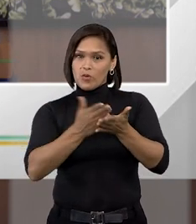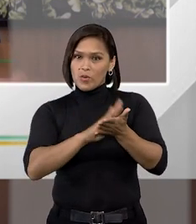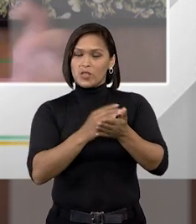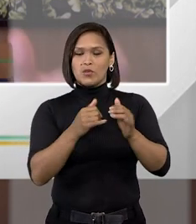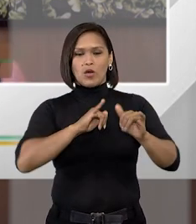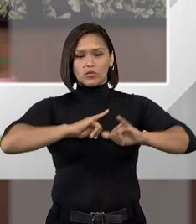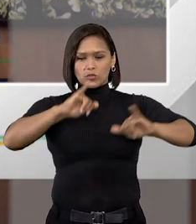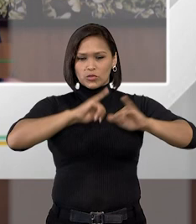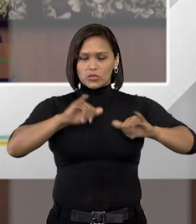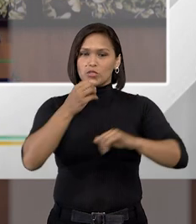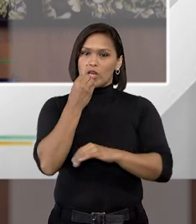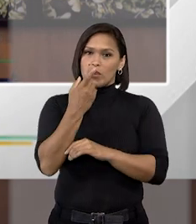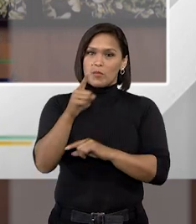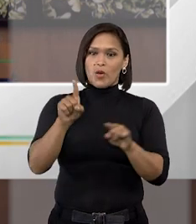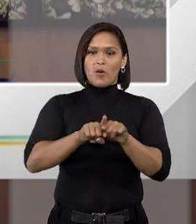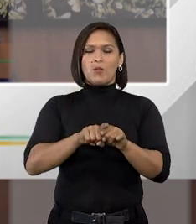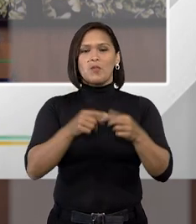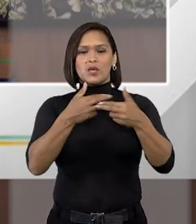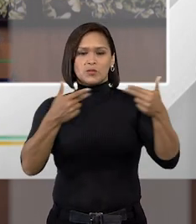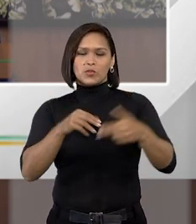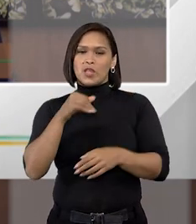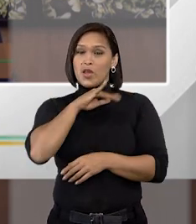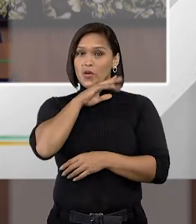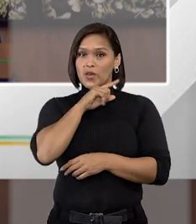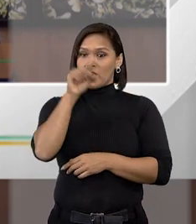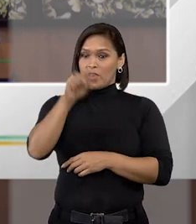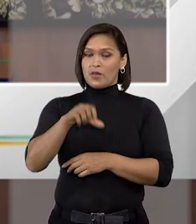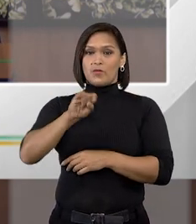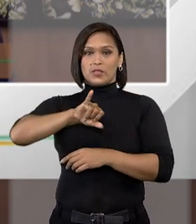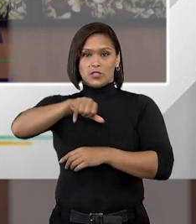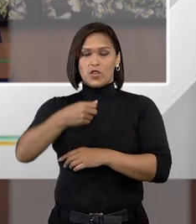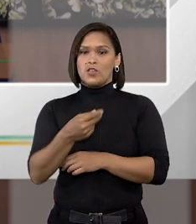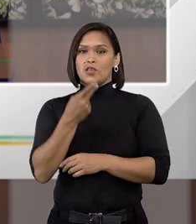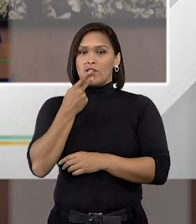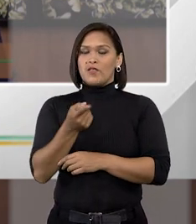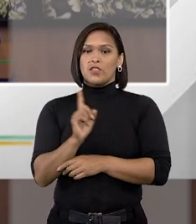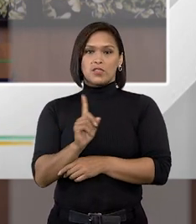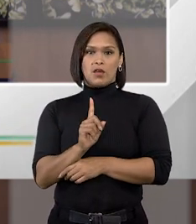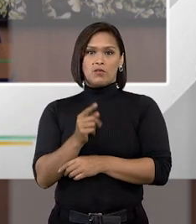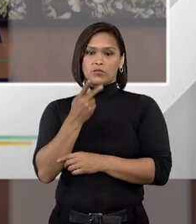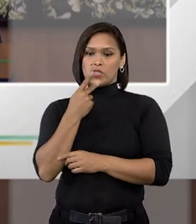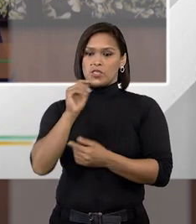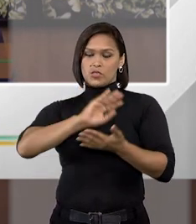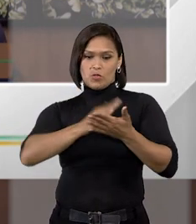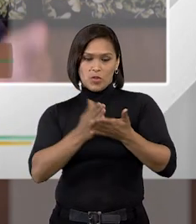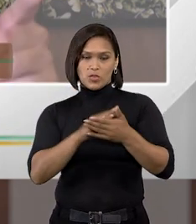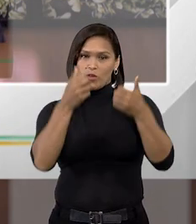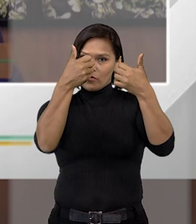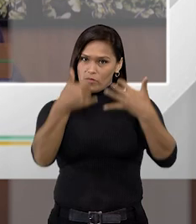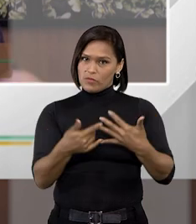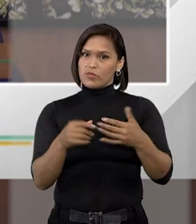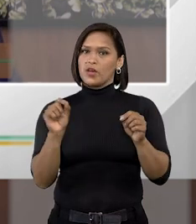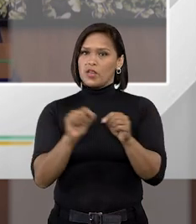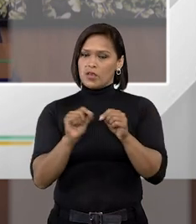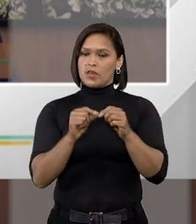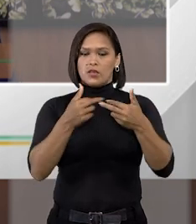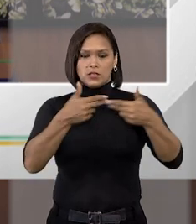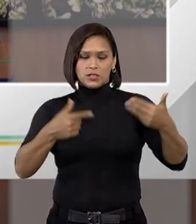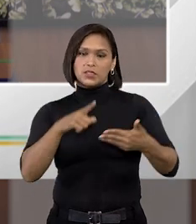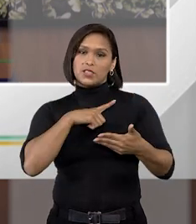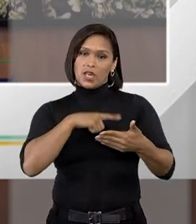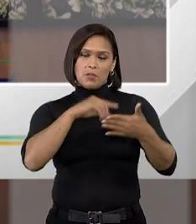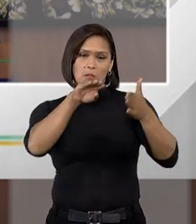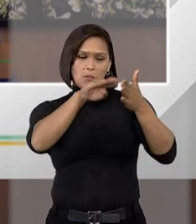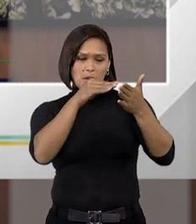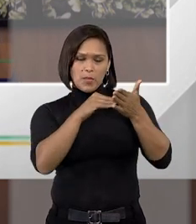instrução era muito bom mas o produto era ruim é ele que vai chegar e falar não, não, não se o manual diz isso o produto tem que ter tudo